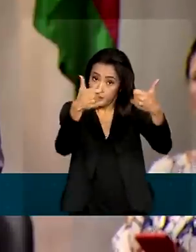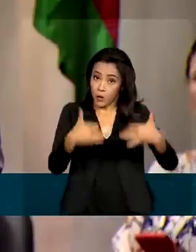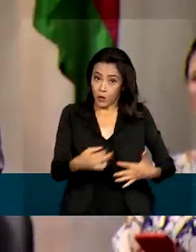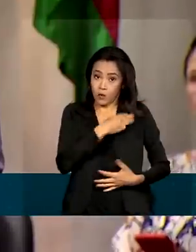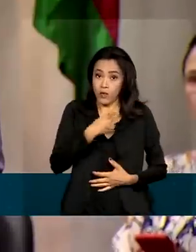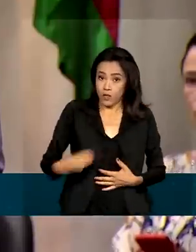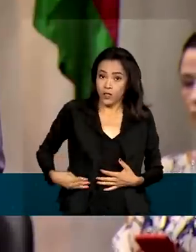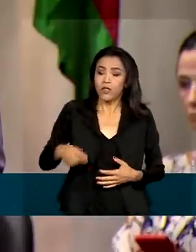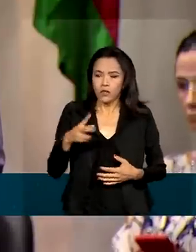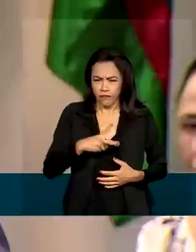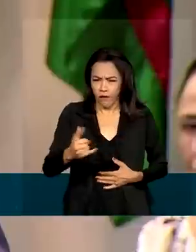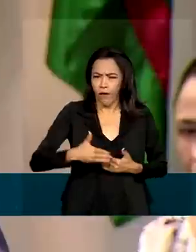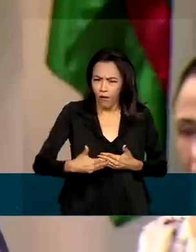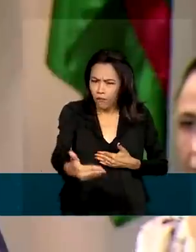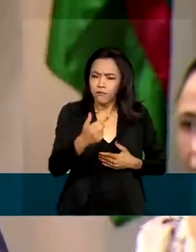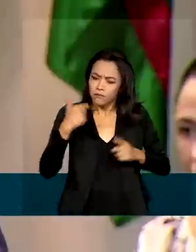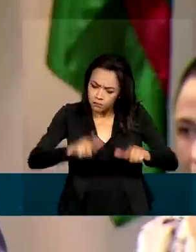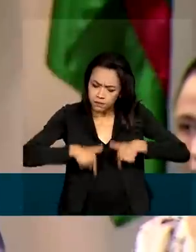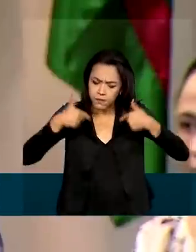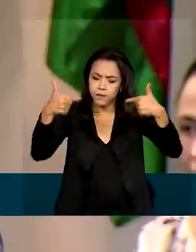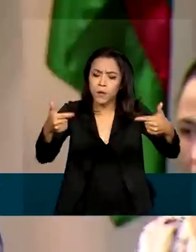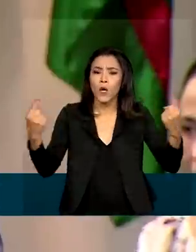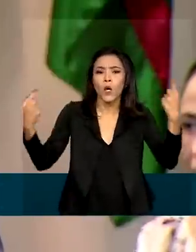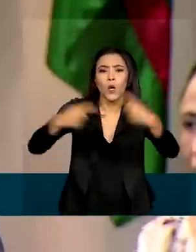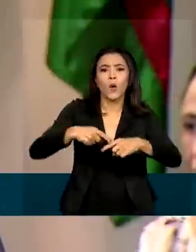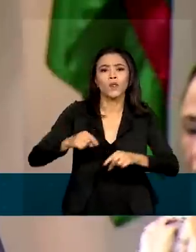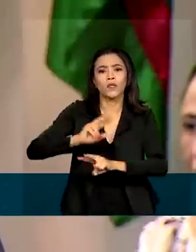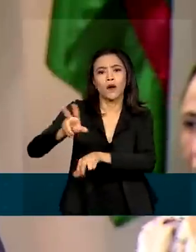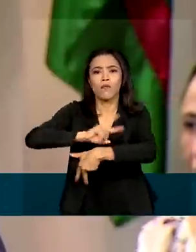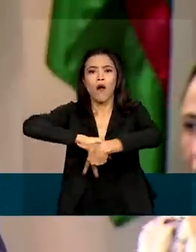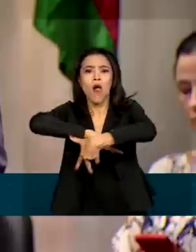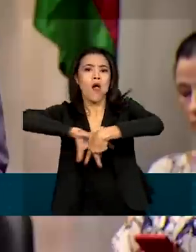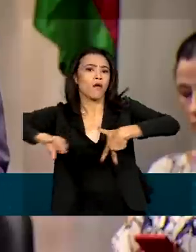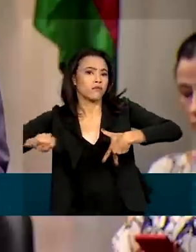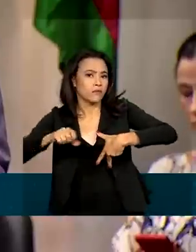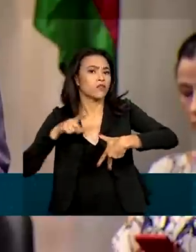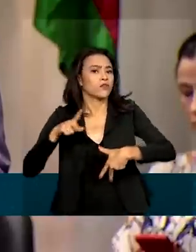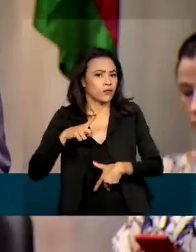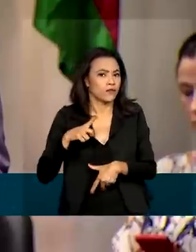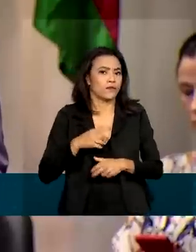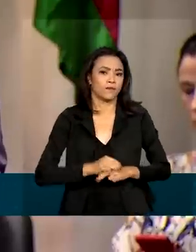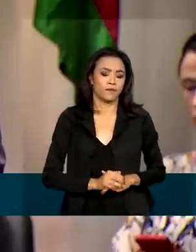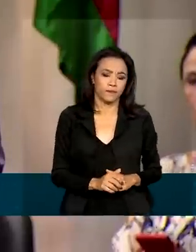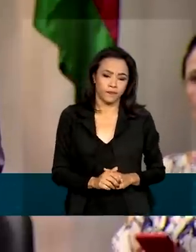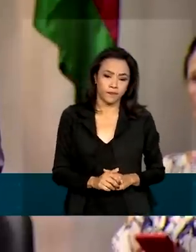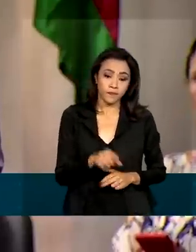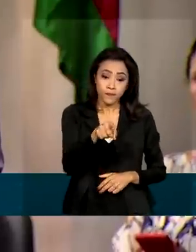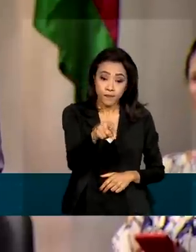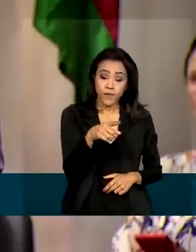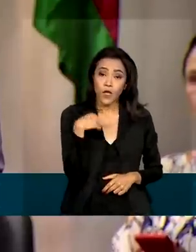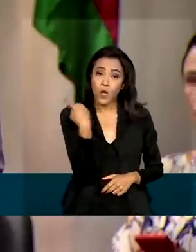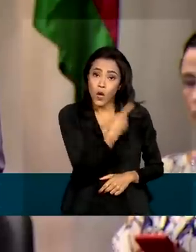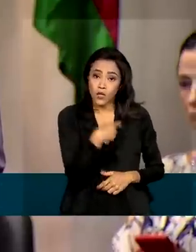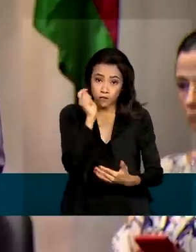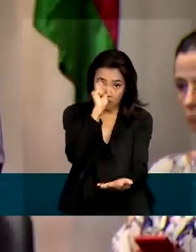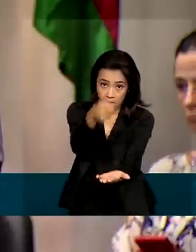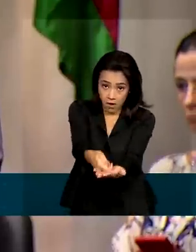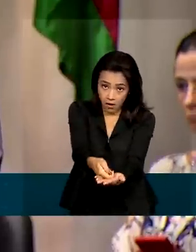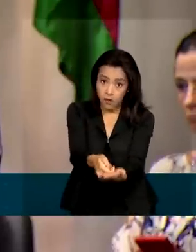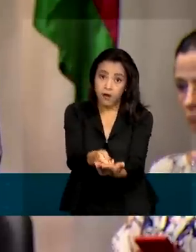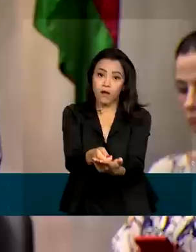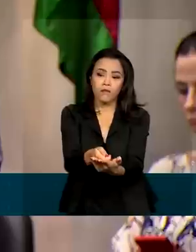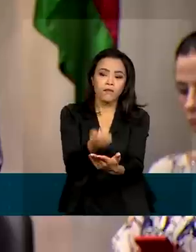também que vai trabalhar para combater fraudes no Cadastro Único. Somente vamos pagar o benefício